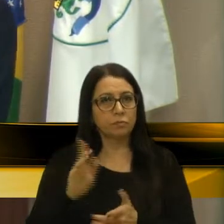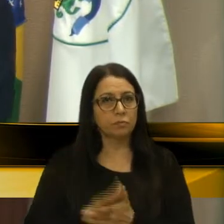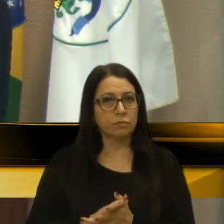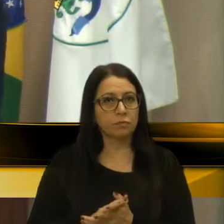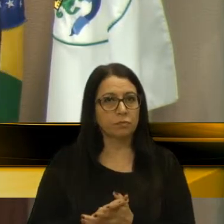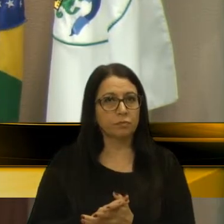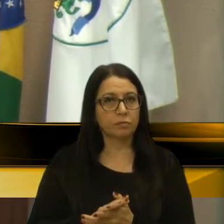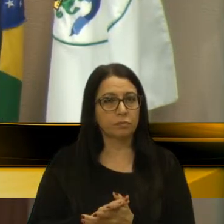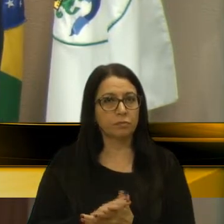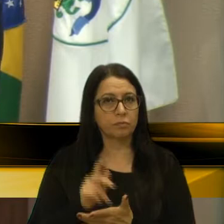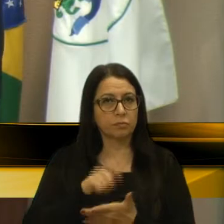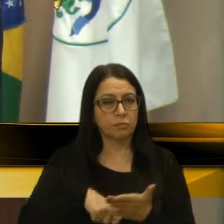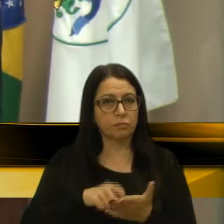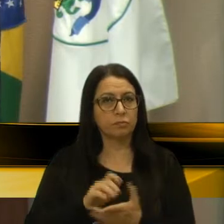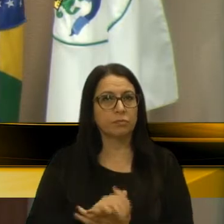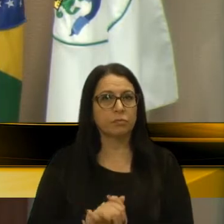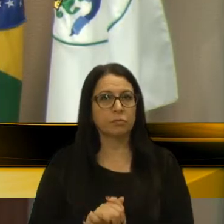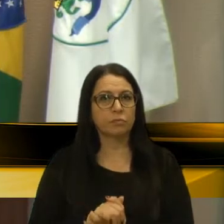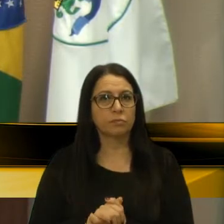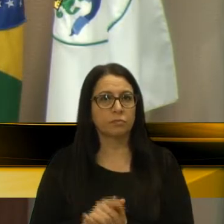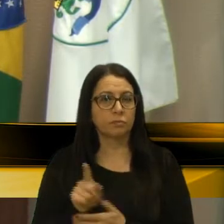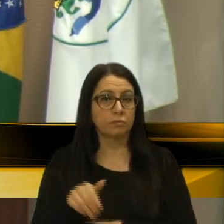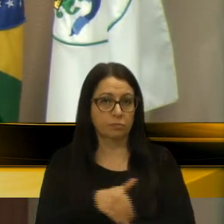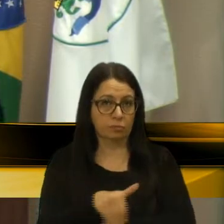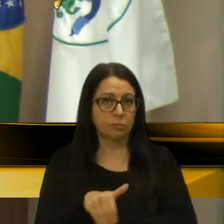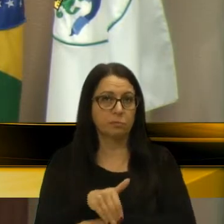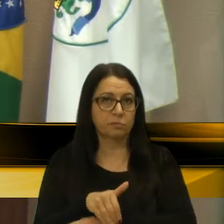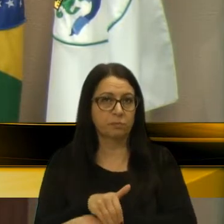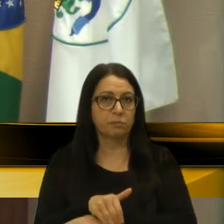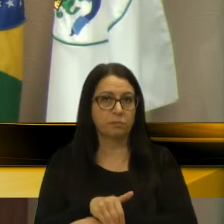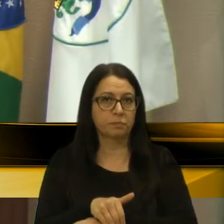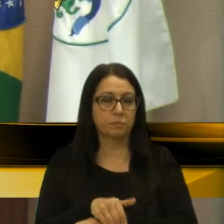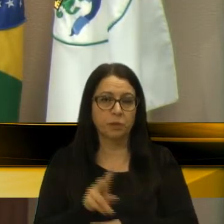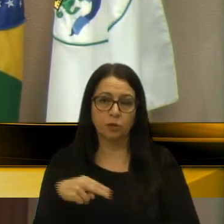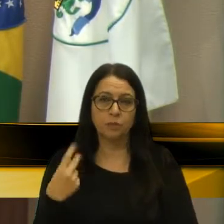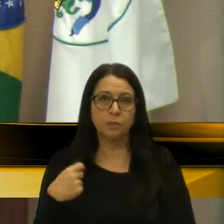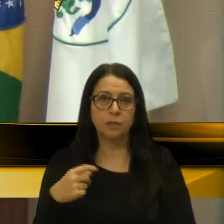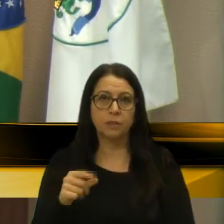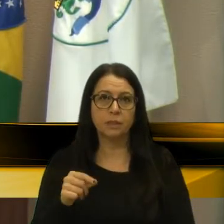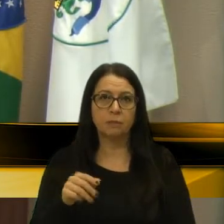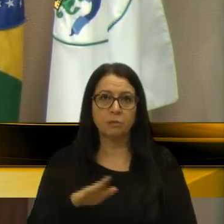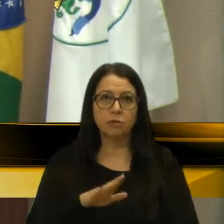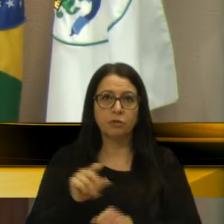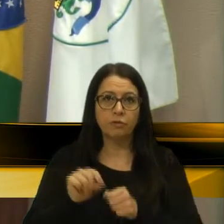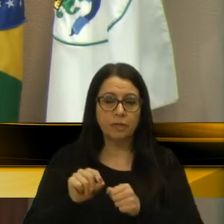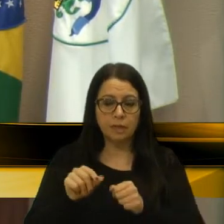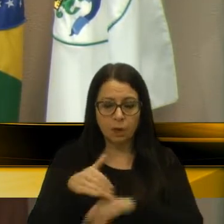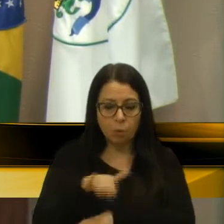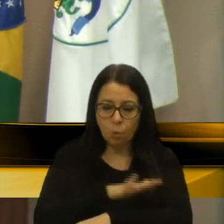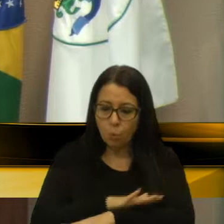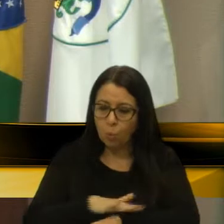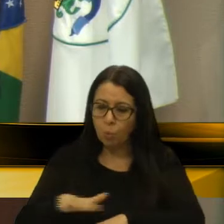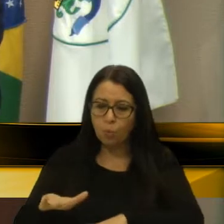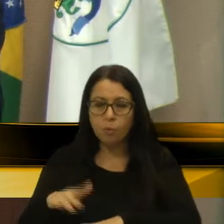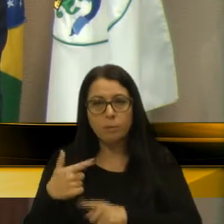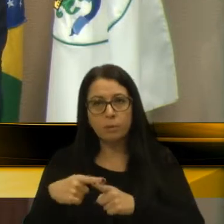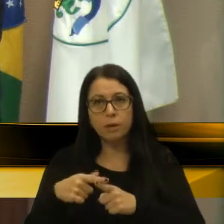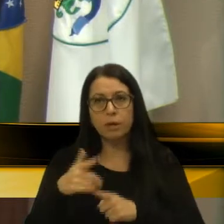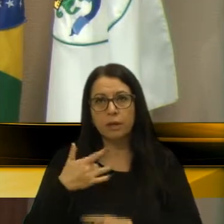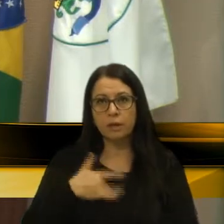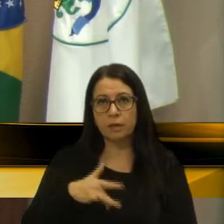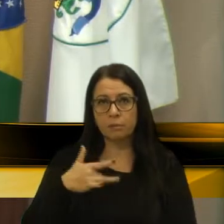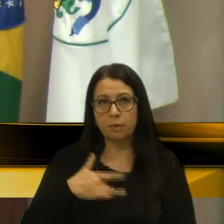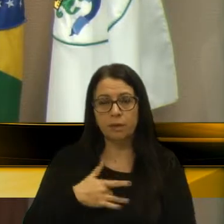protocolo, dessa rua. Que nós precisamos do calçamento. Porque é lamentável, é absurdo, uma